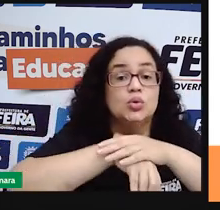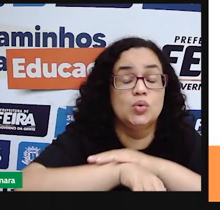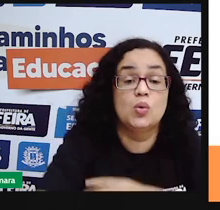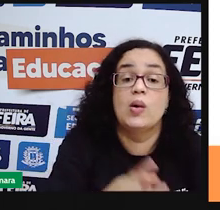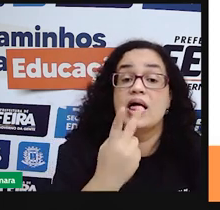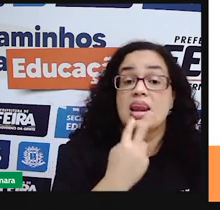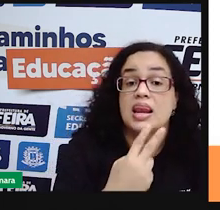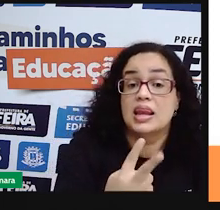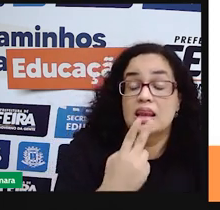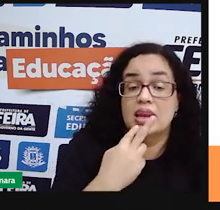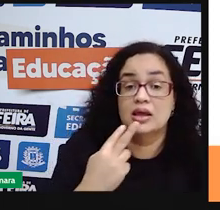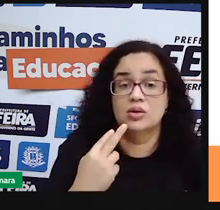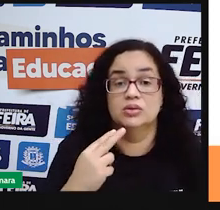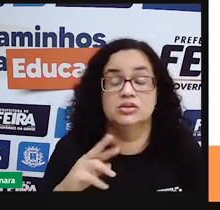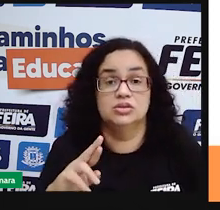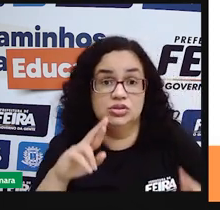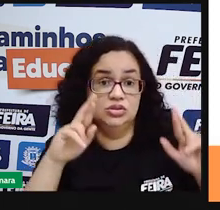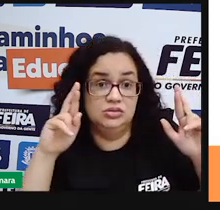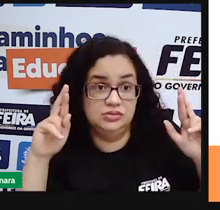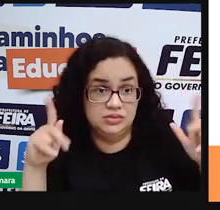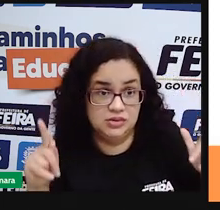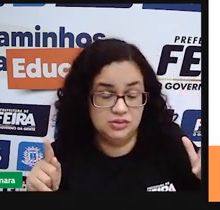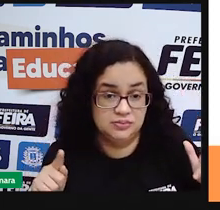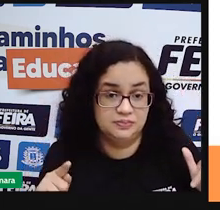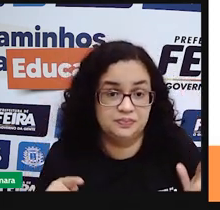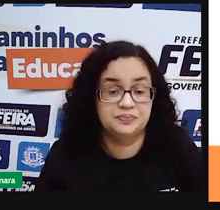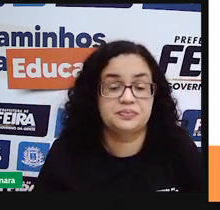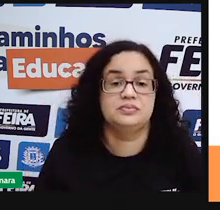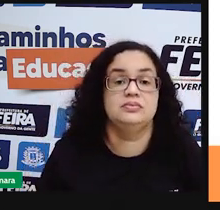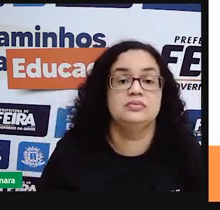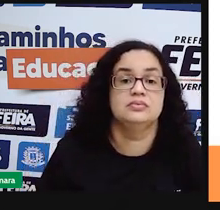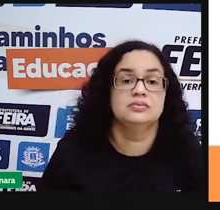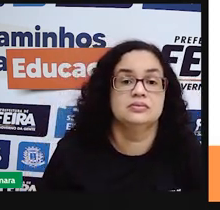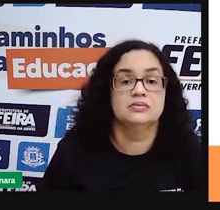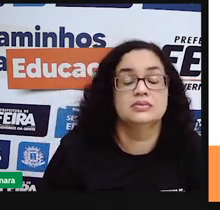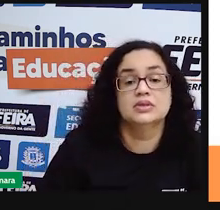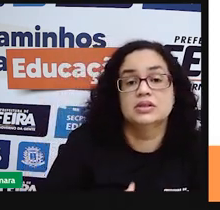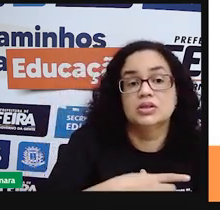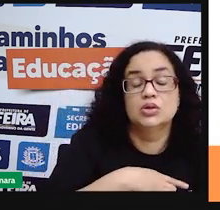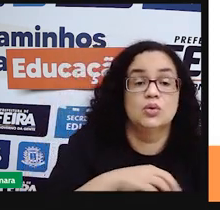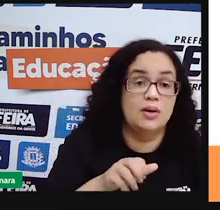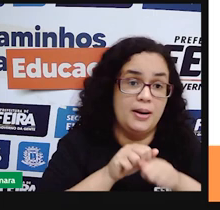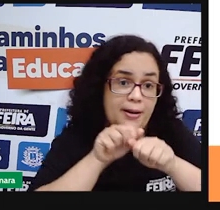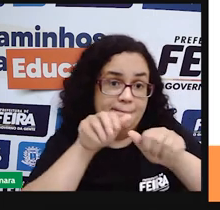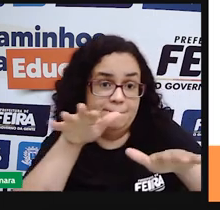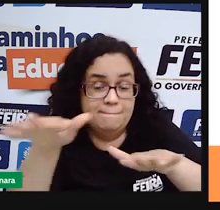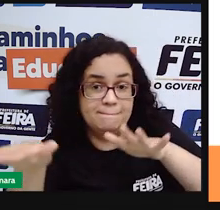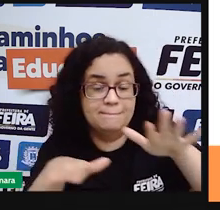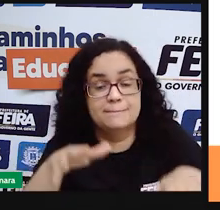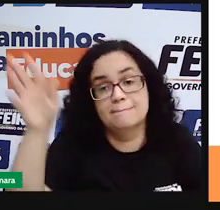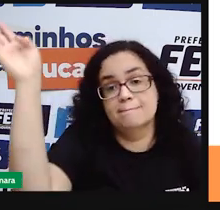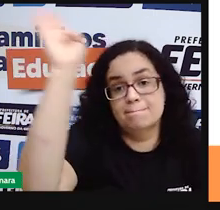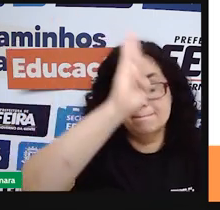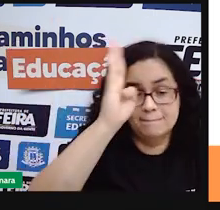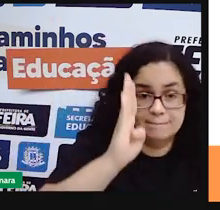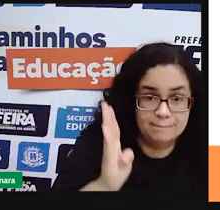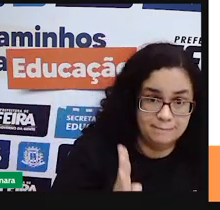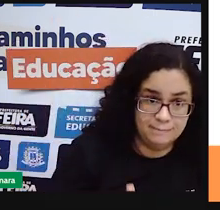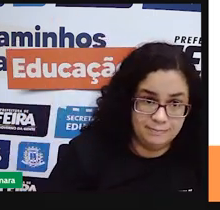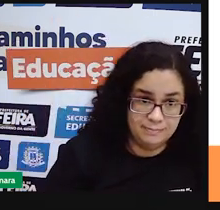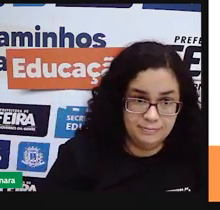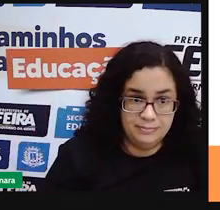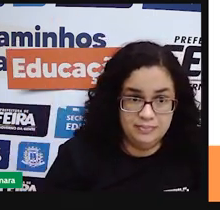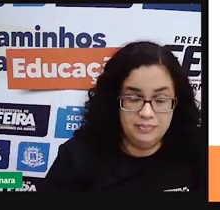diferentes. E aí, existem muitos grupos étnicos espalhados pelo Brasil e que fazem a gente aí